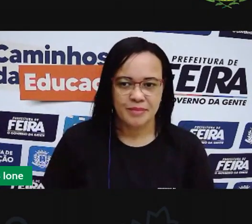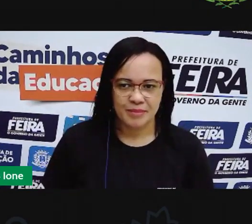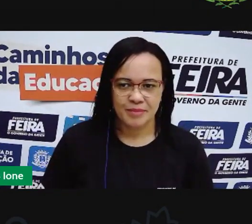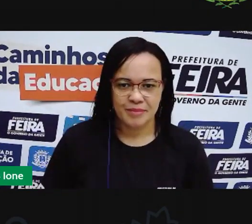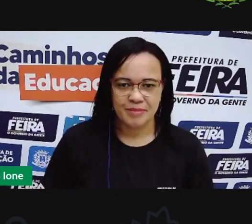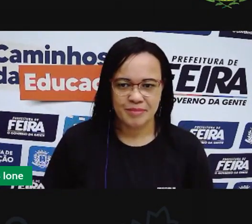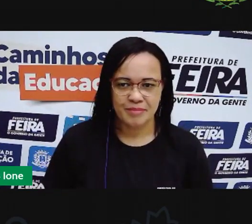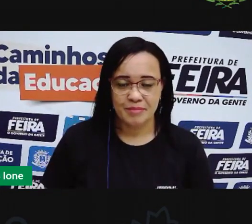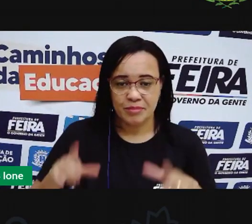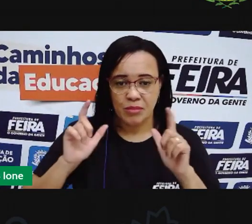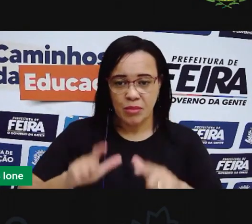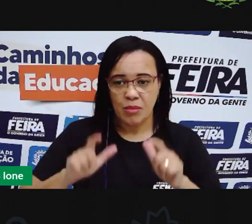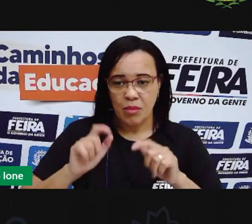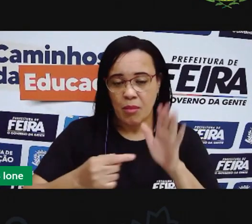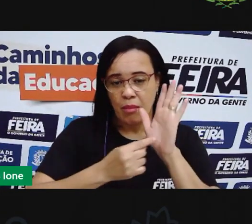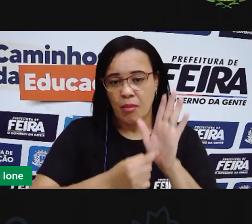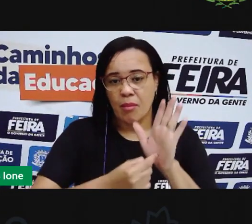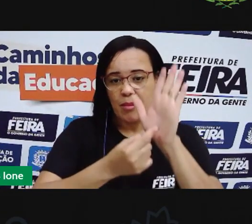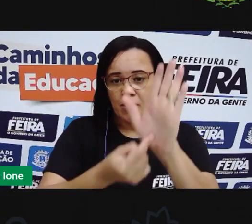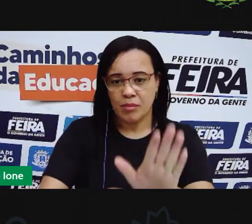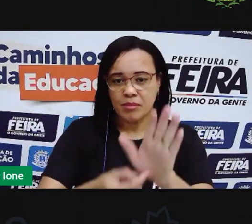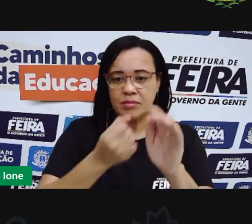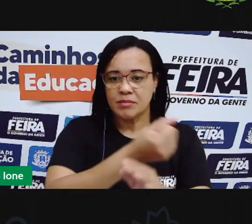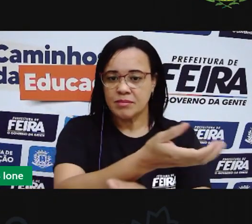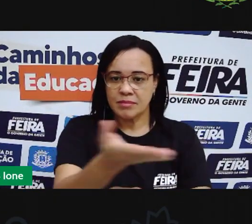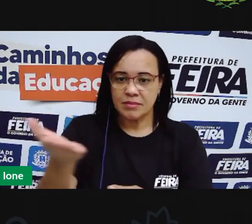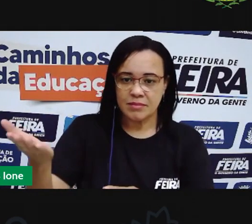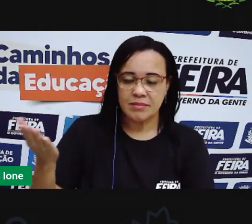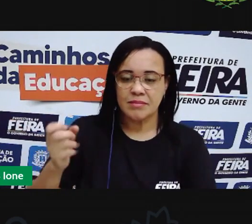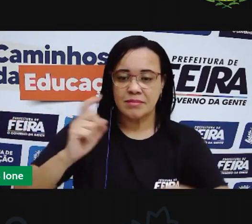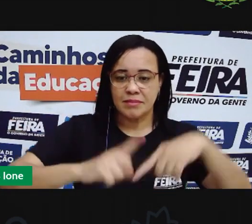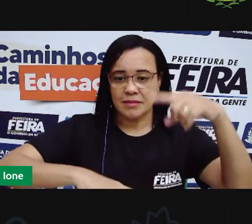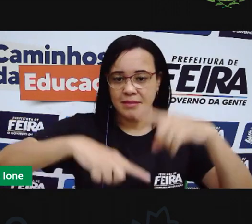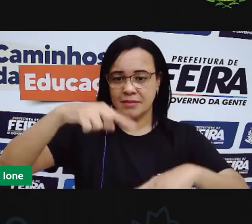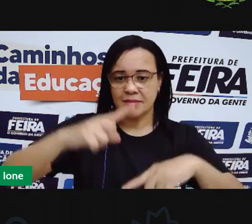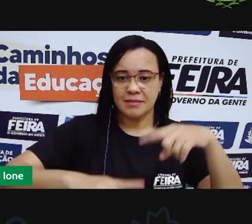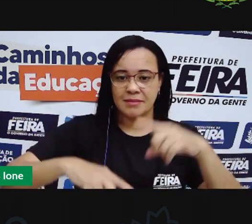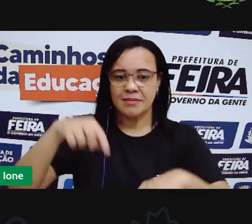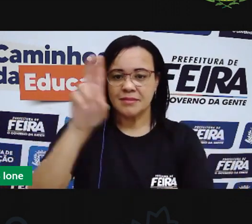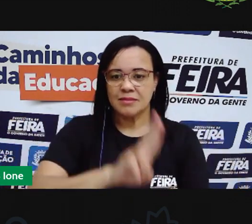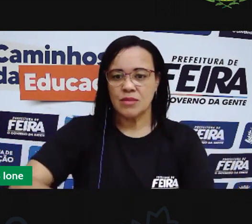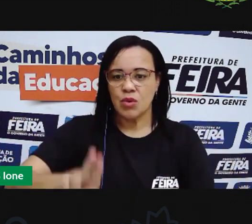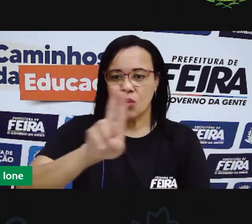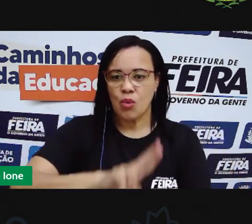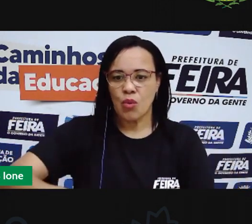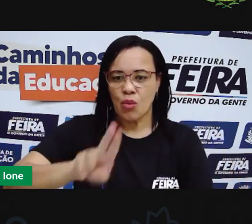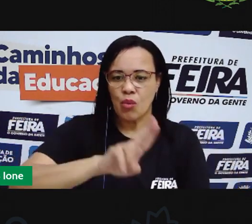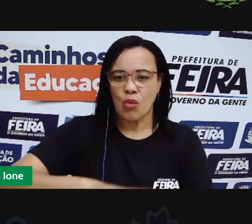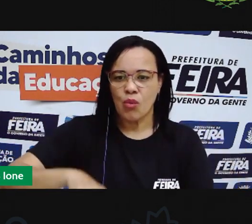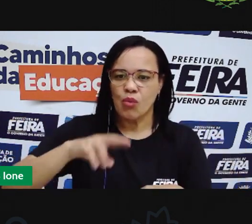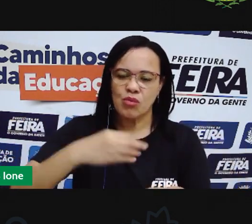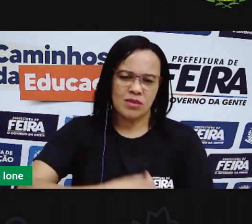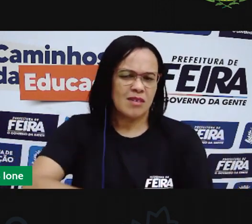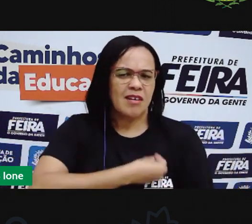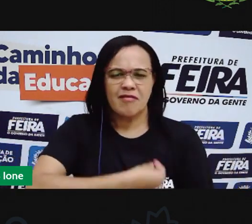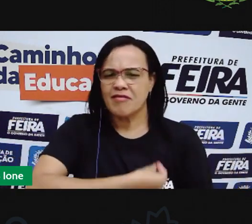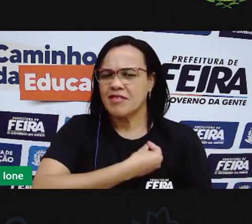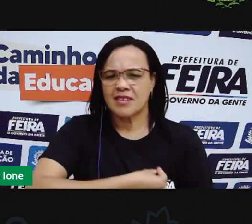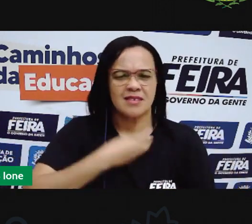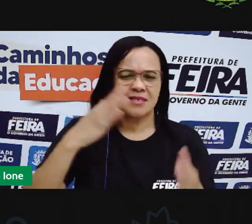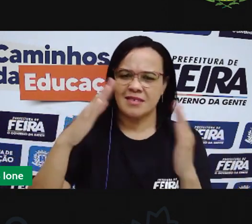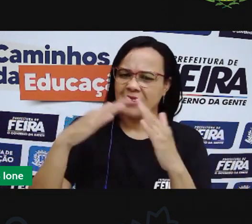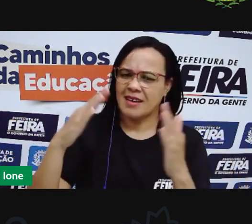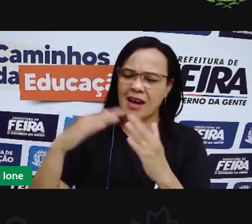onde eu vou mostrar para vocês alguns materiais que a gente encontra no nosso cotidiano e a gente vai